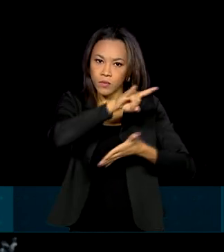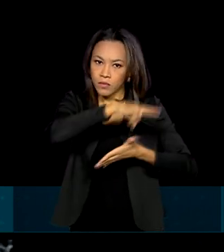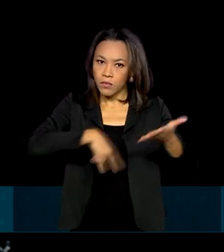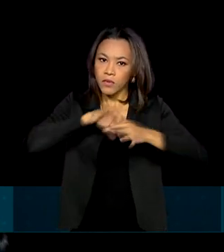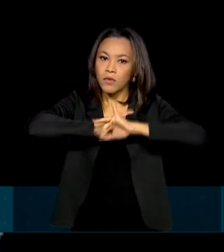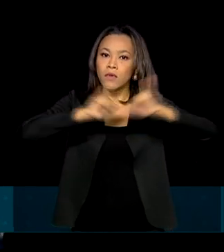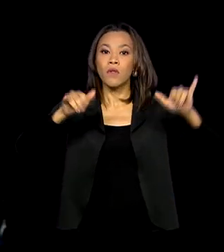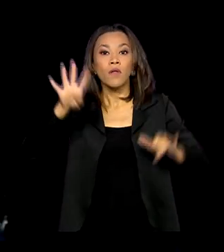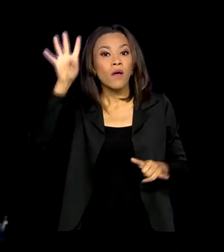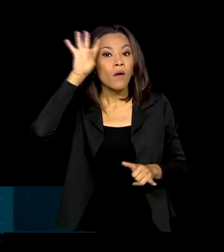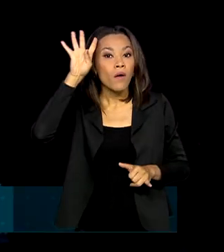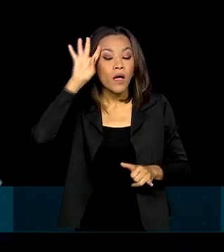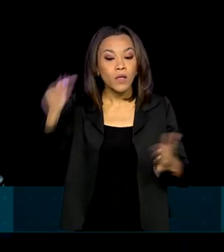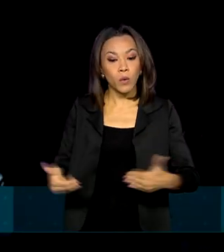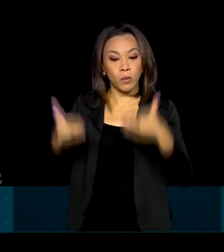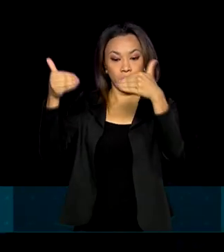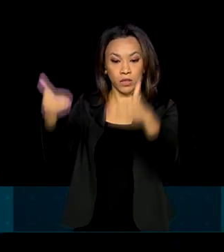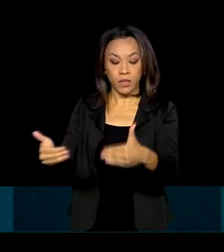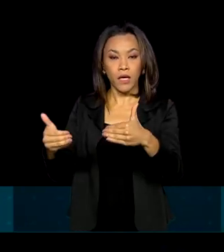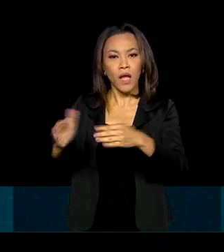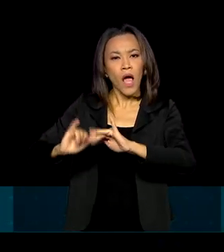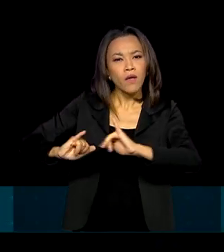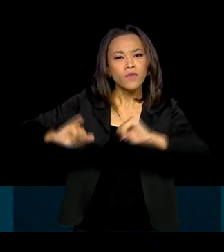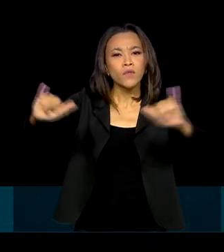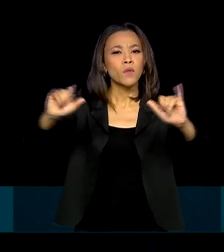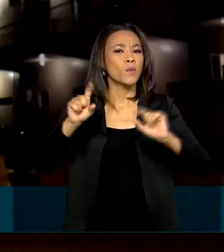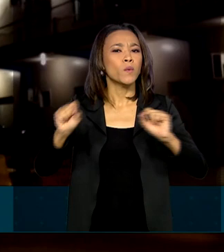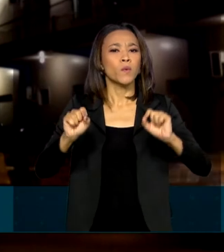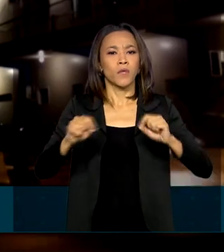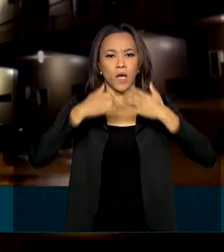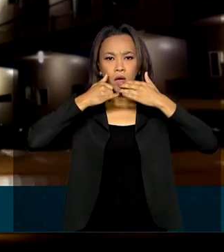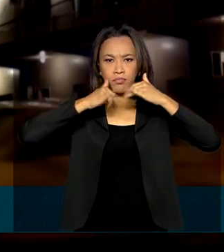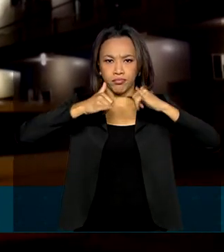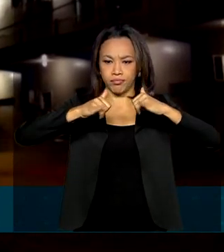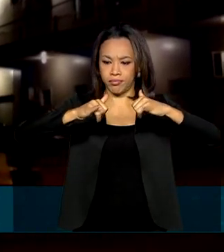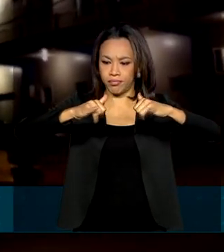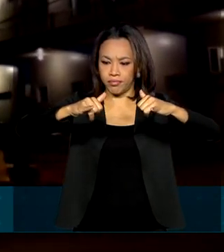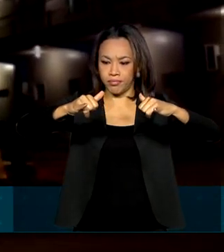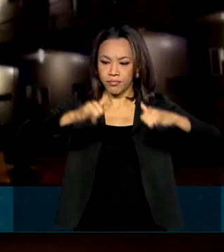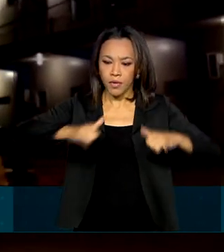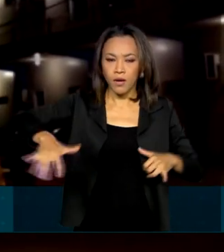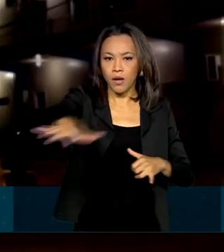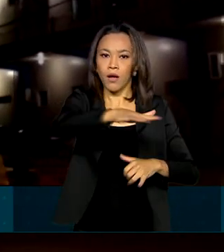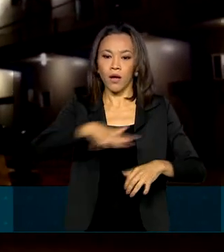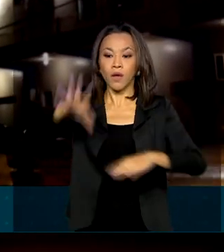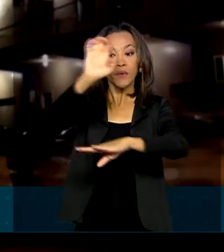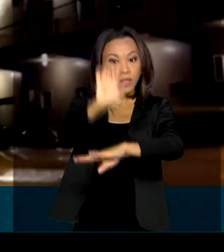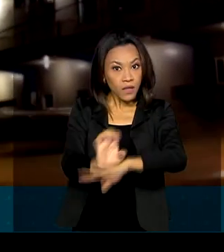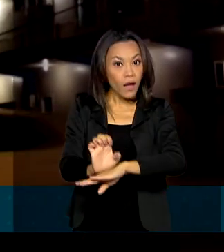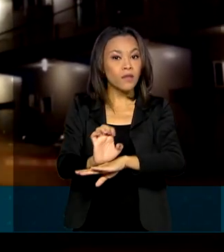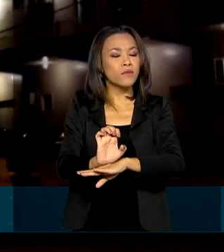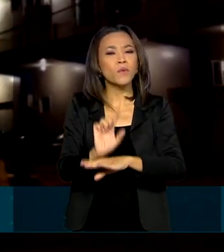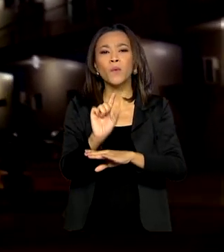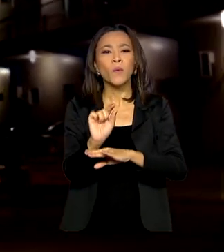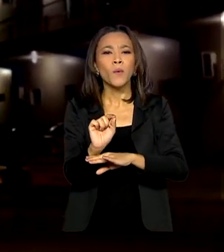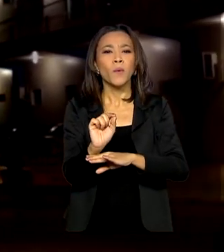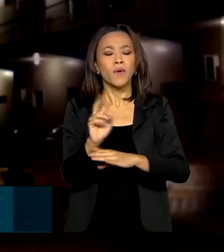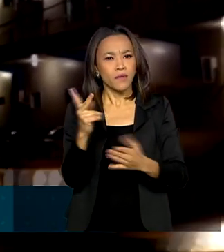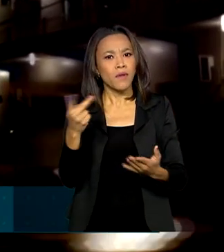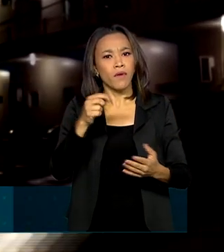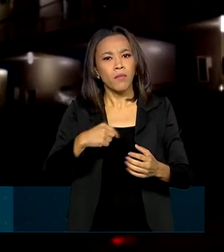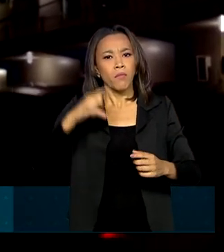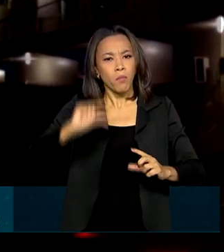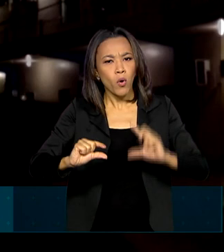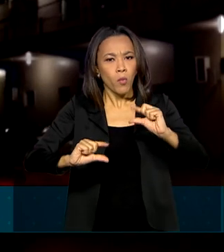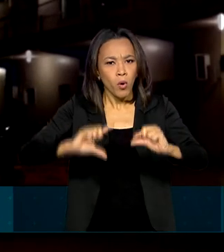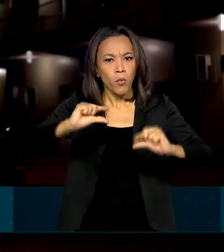-feira, o Ministério informou que a recomposição do fornecimento de energia ao Estado do Amapá estava ocorrendo de forma gradual